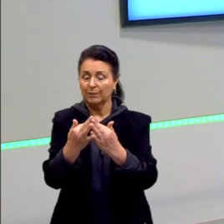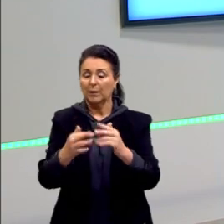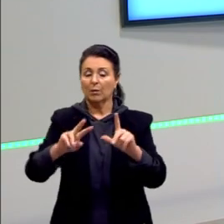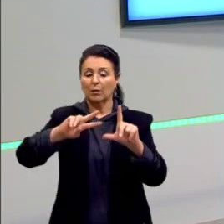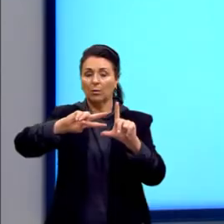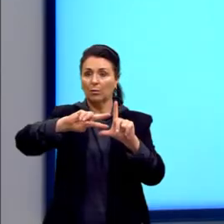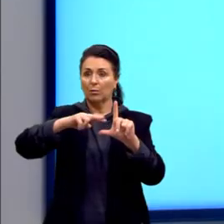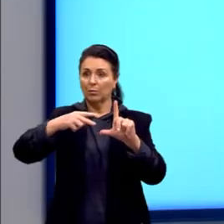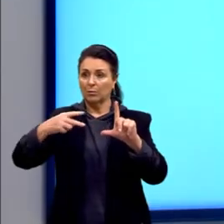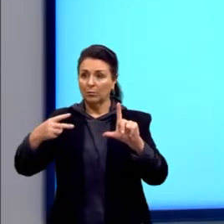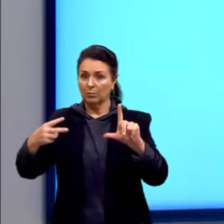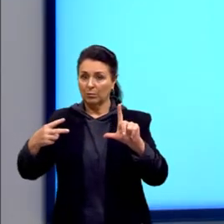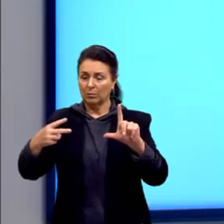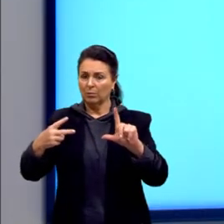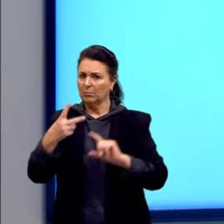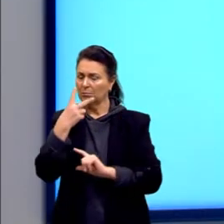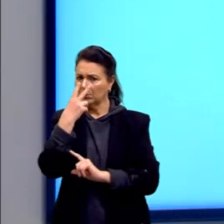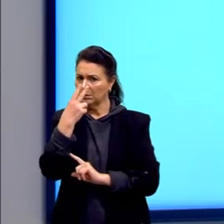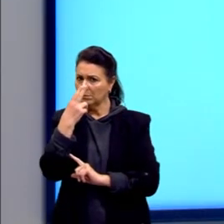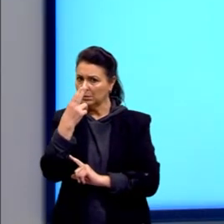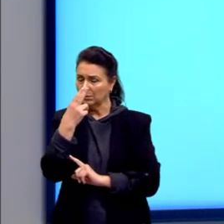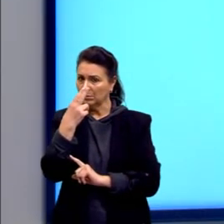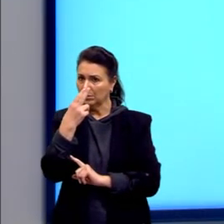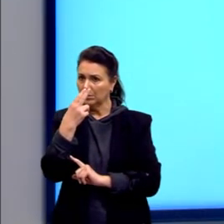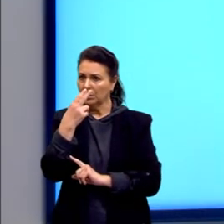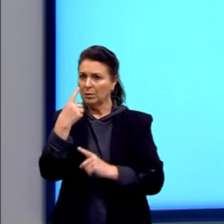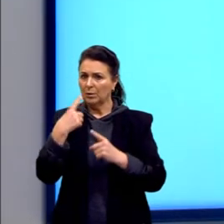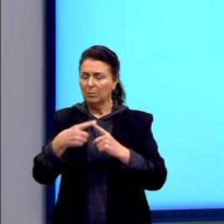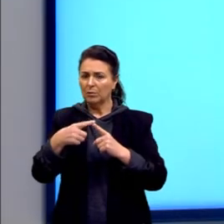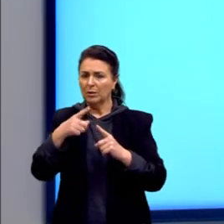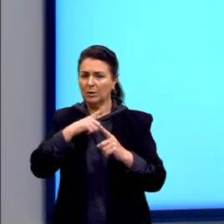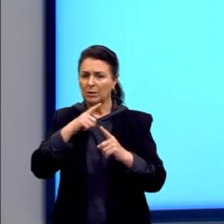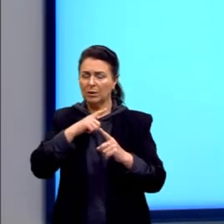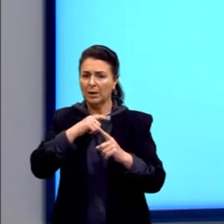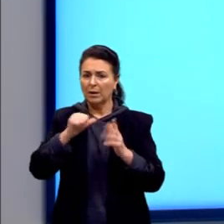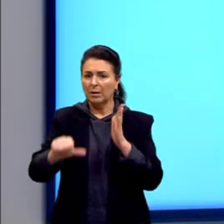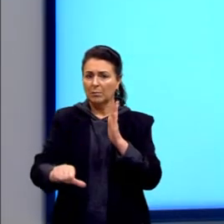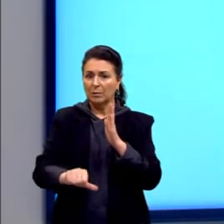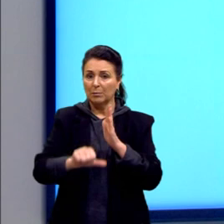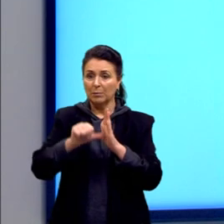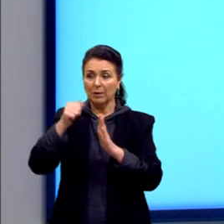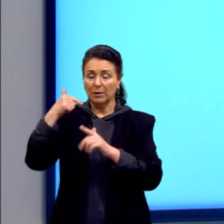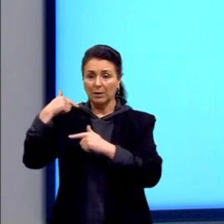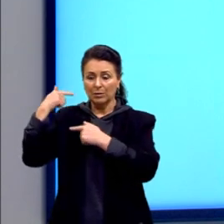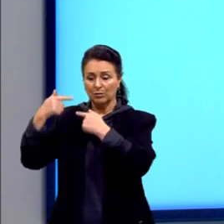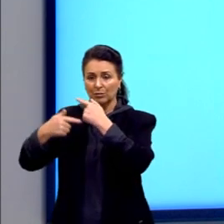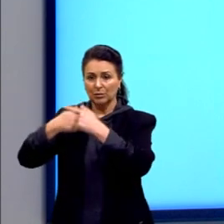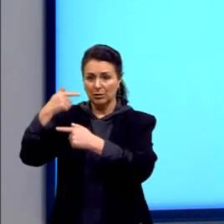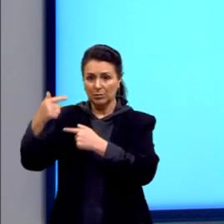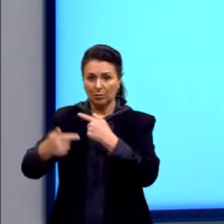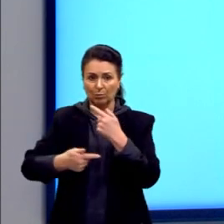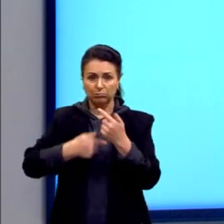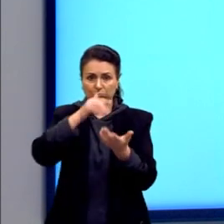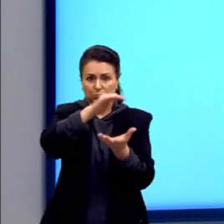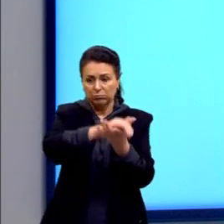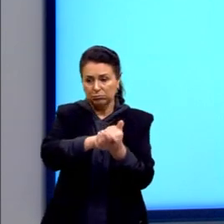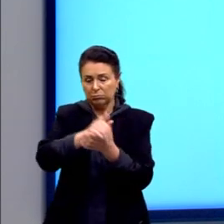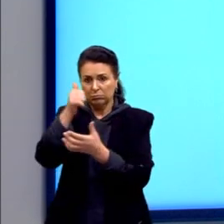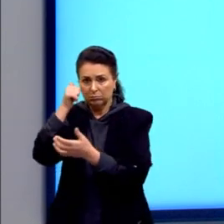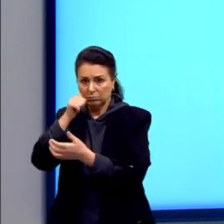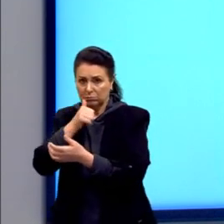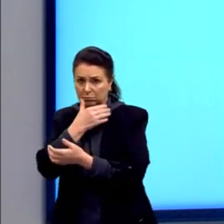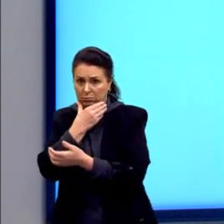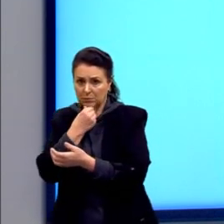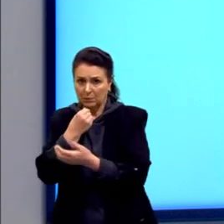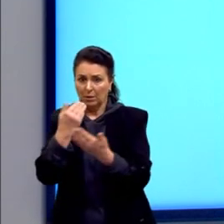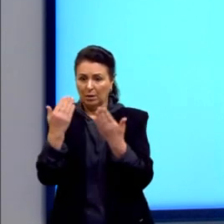é bem assim, ele é parecido, no caso, porque aqui temos a primeira geração, por exemplo, um casal, ou vocês podem ver também a